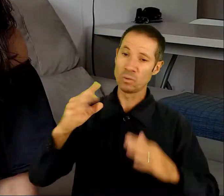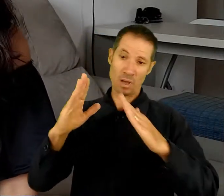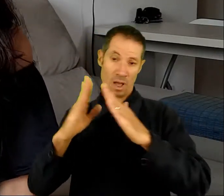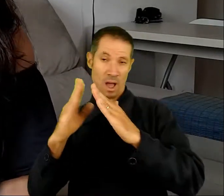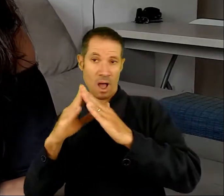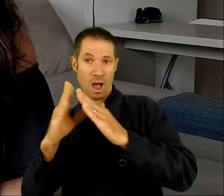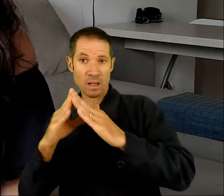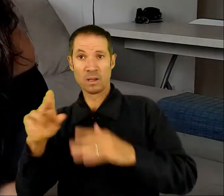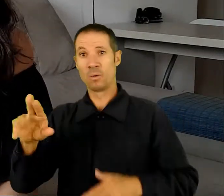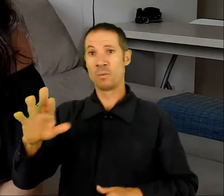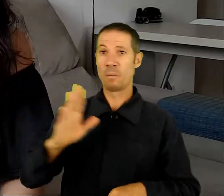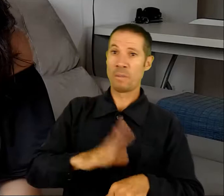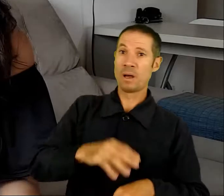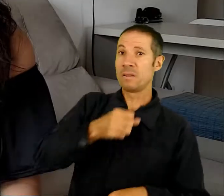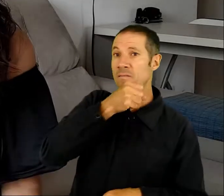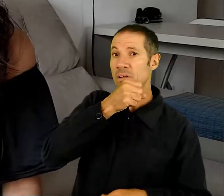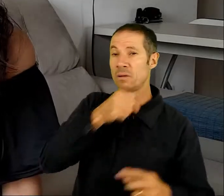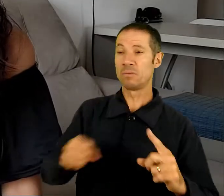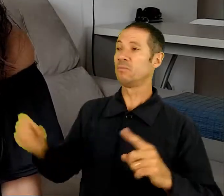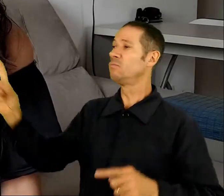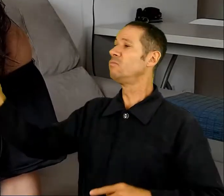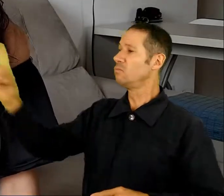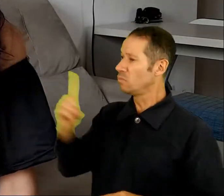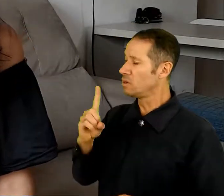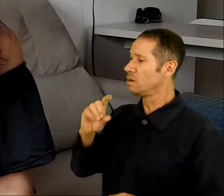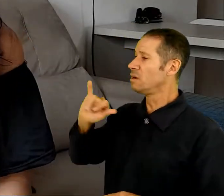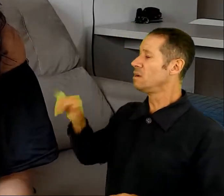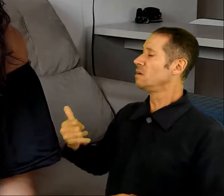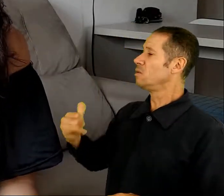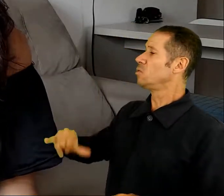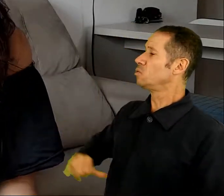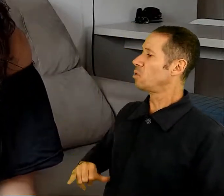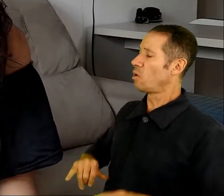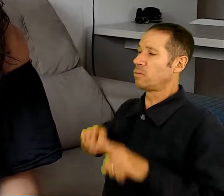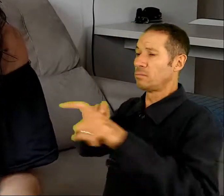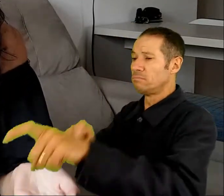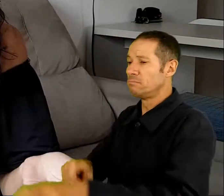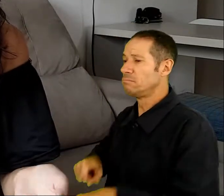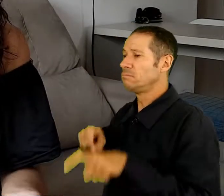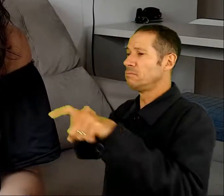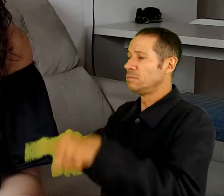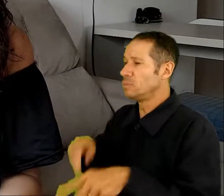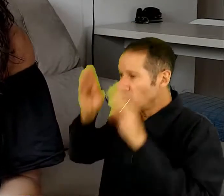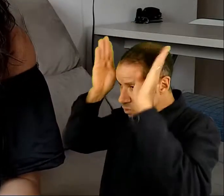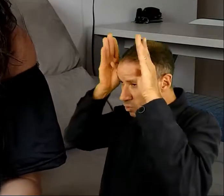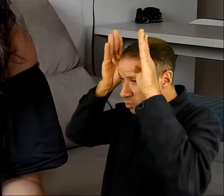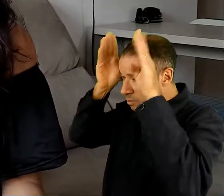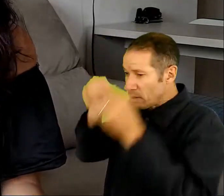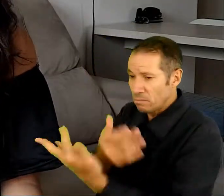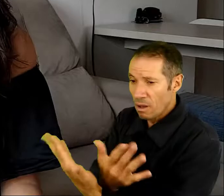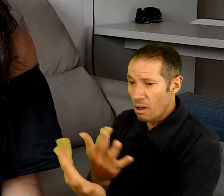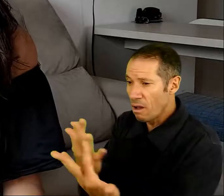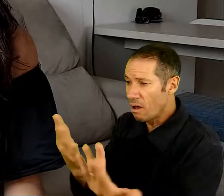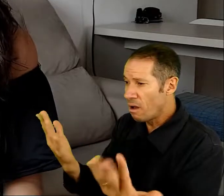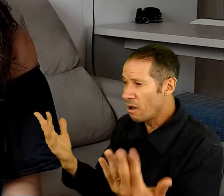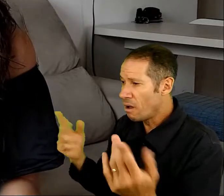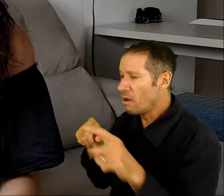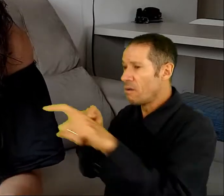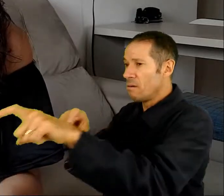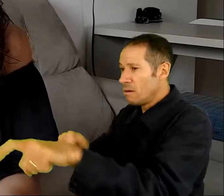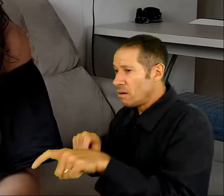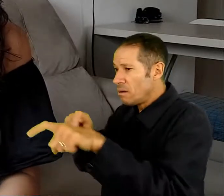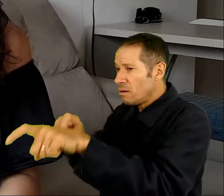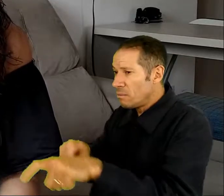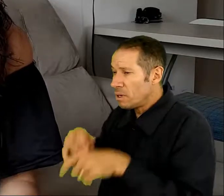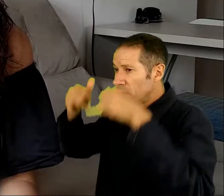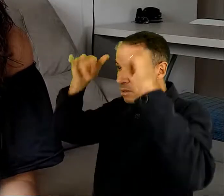O mensageiro veio dizer a Jó, os bois estavam arando e os jumentos estavam pastando por perto. Quando os